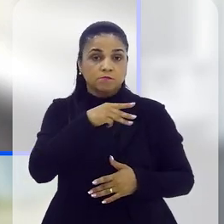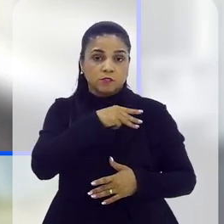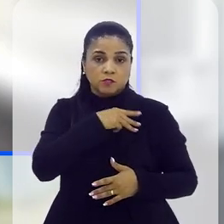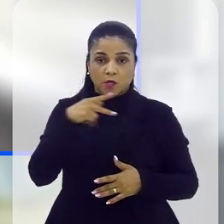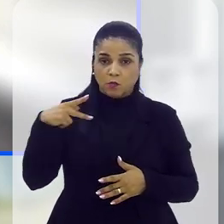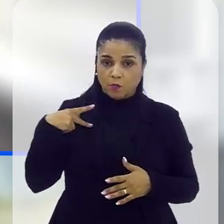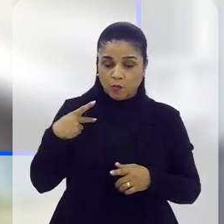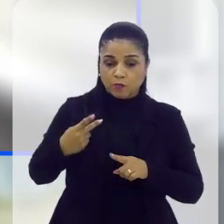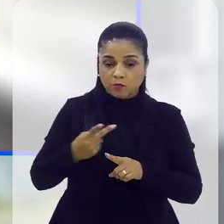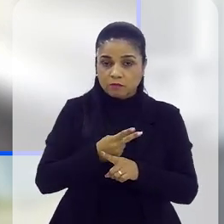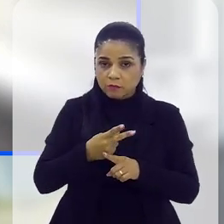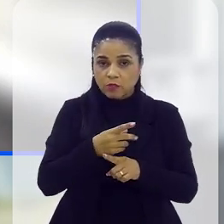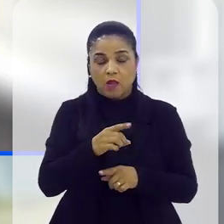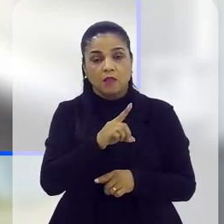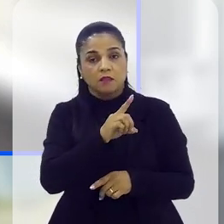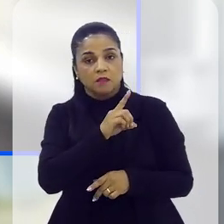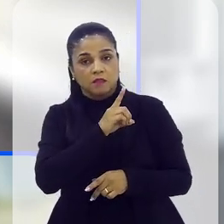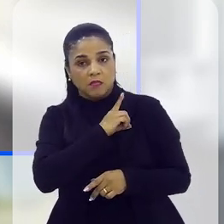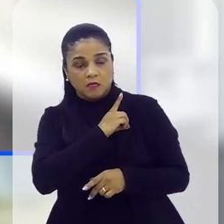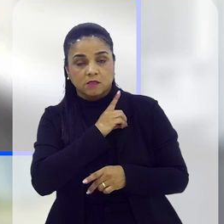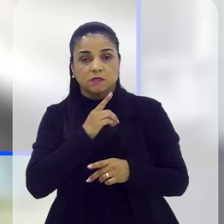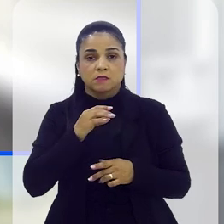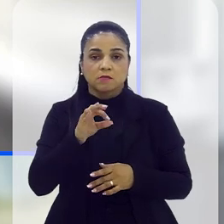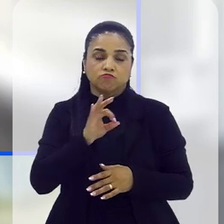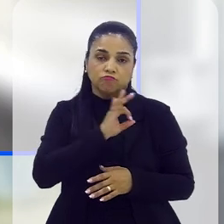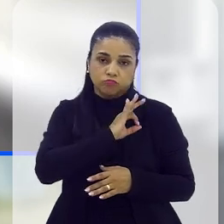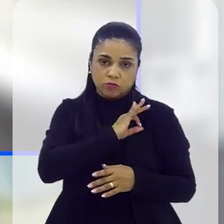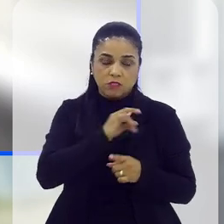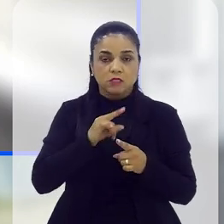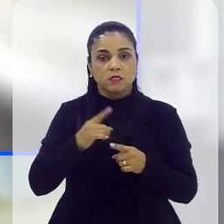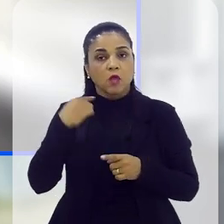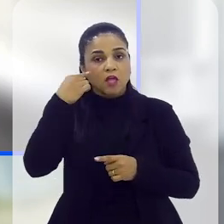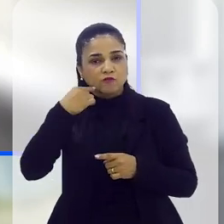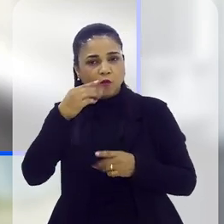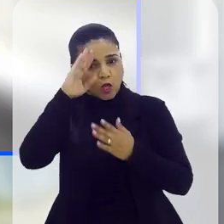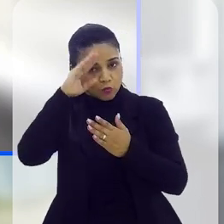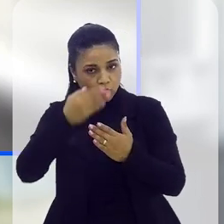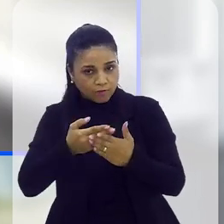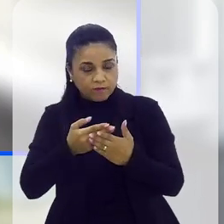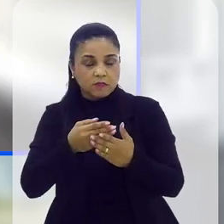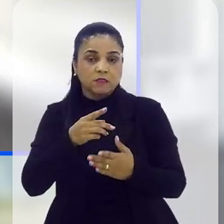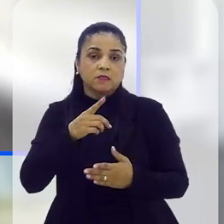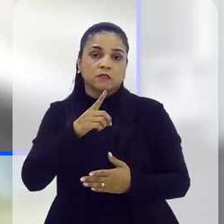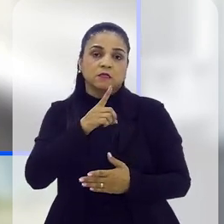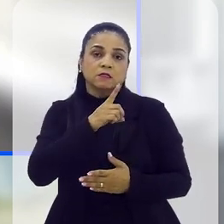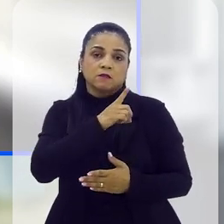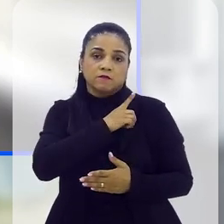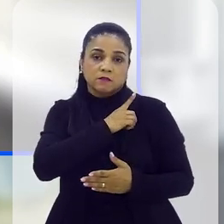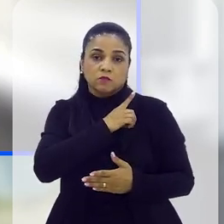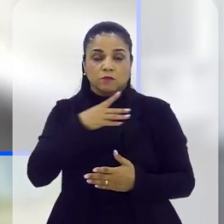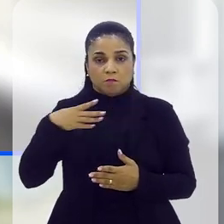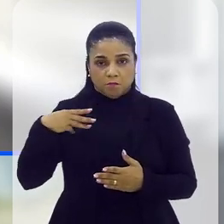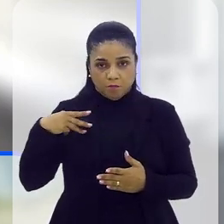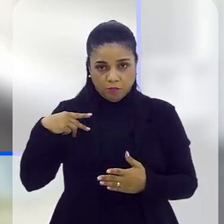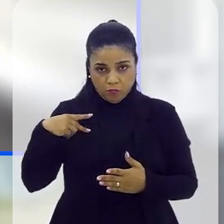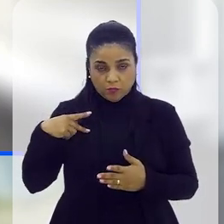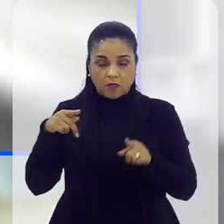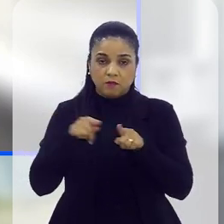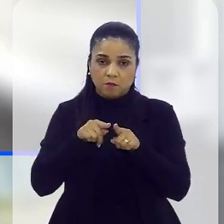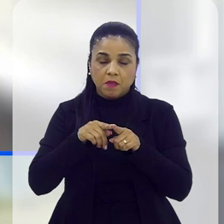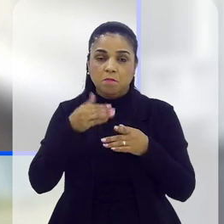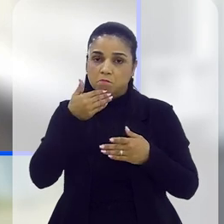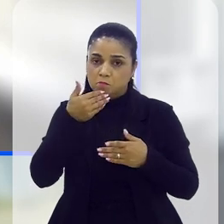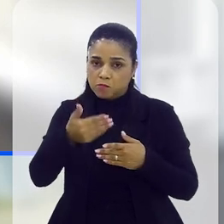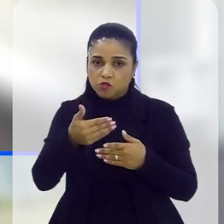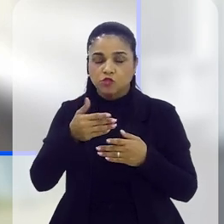Público, uma delegacia de polícia, também um advogado, advogado de confiança, defensoria, e também pedir, junto